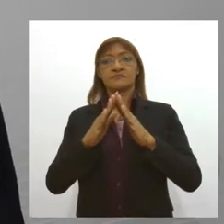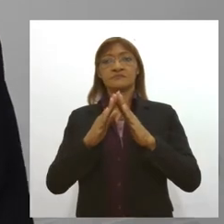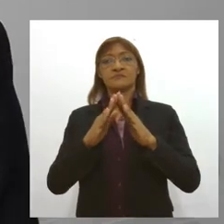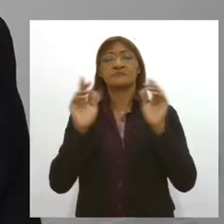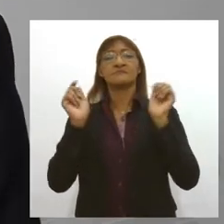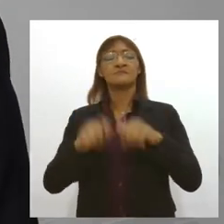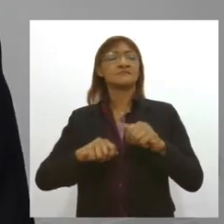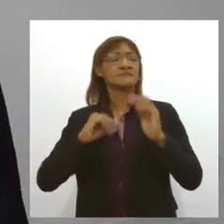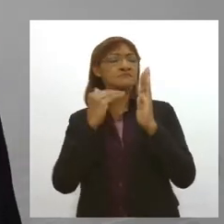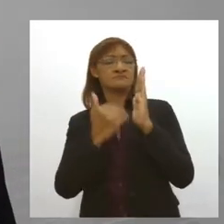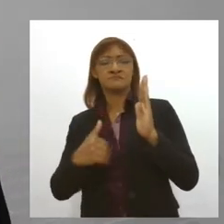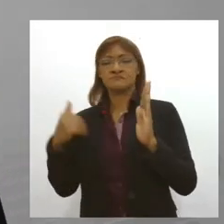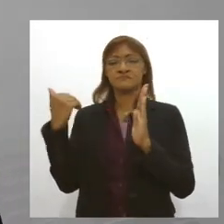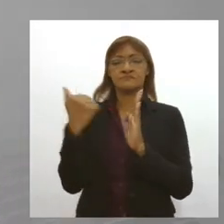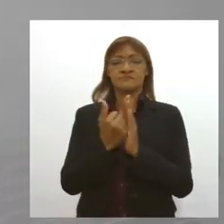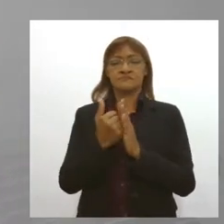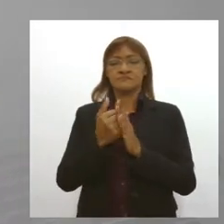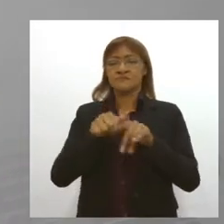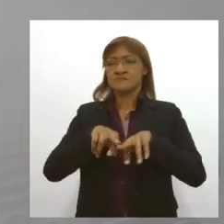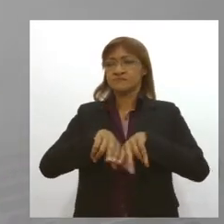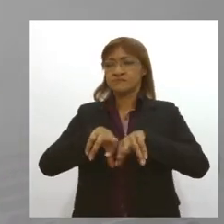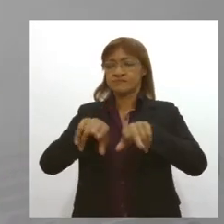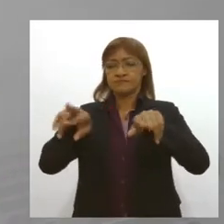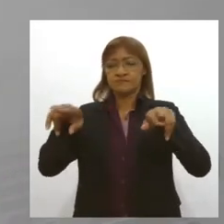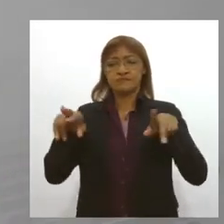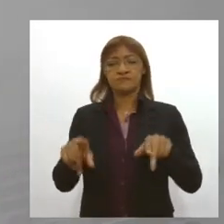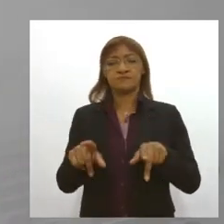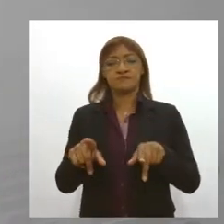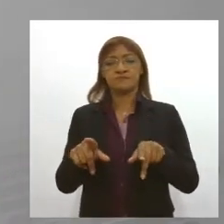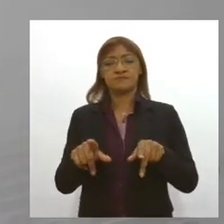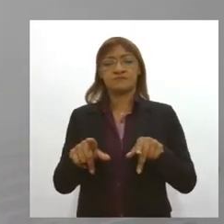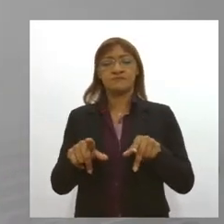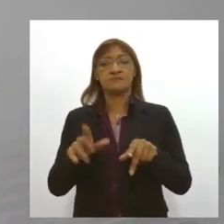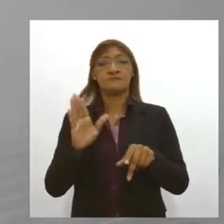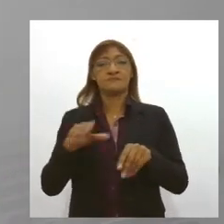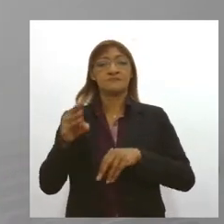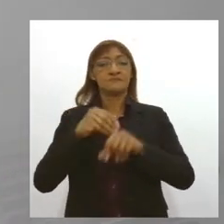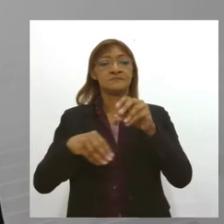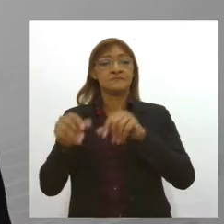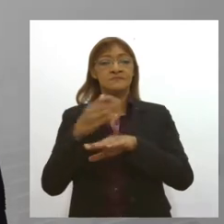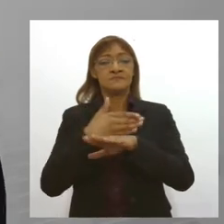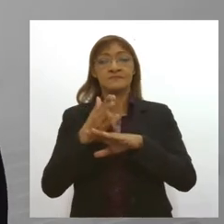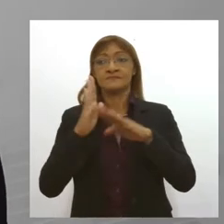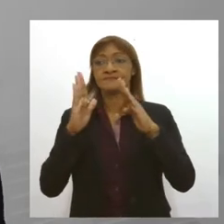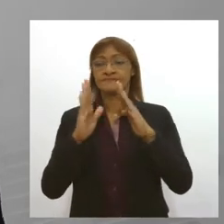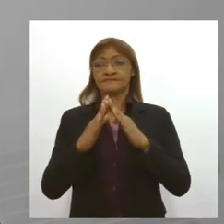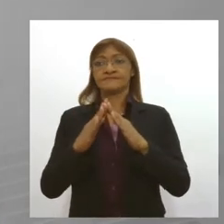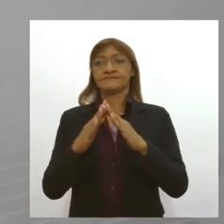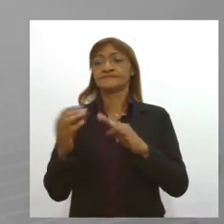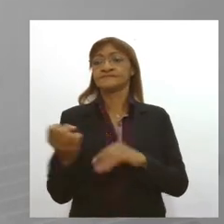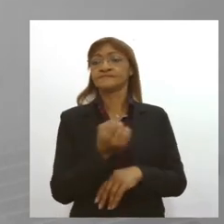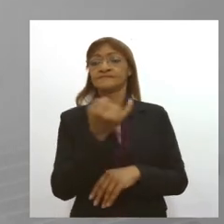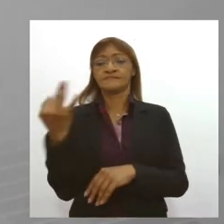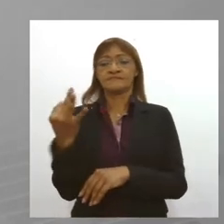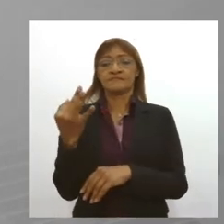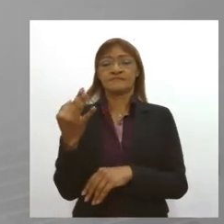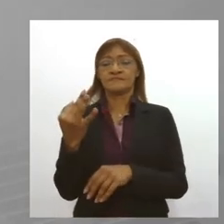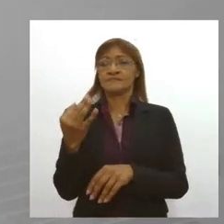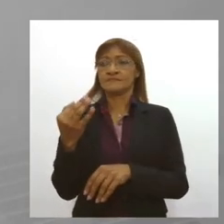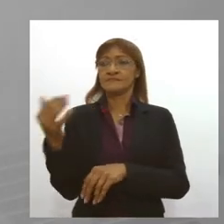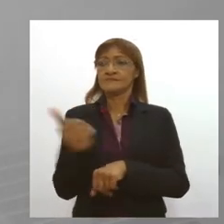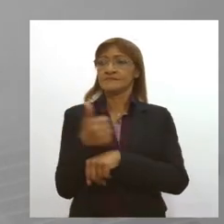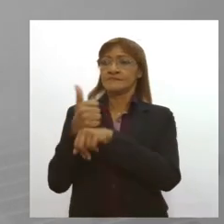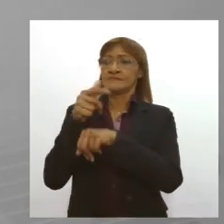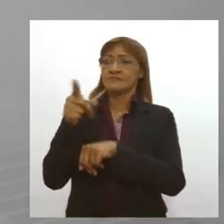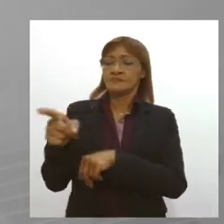ou seja a inúmera a grande quantidade de casas de farinha os inúmeros produtores de farinha